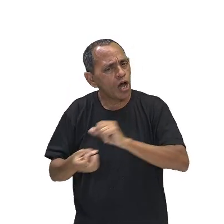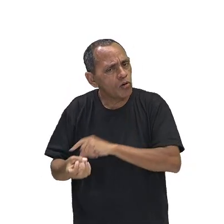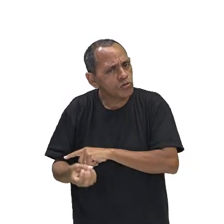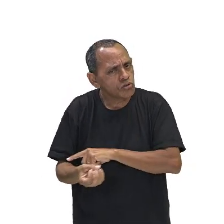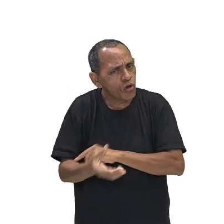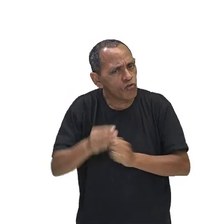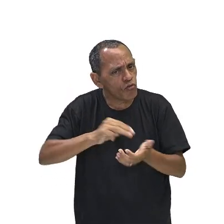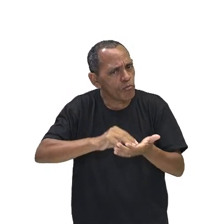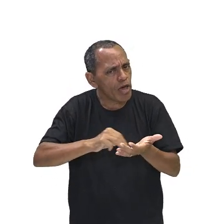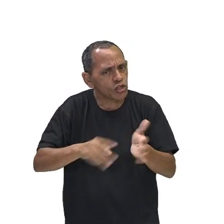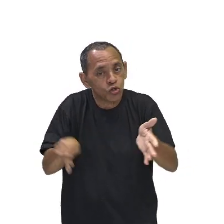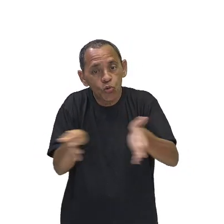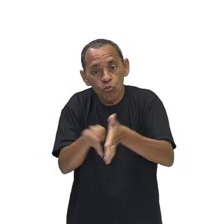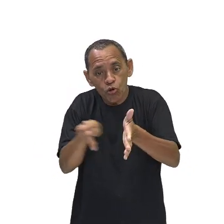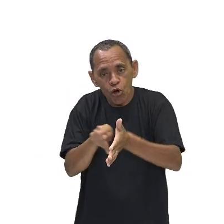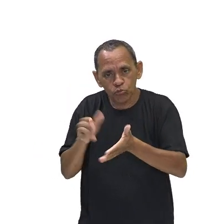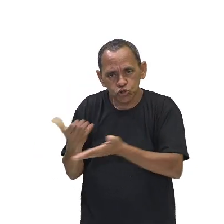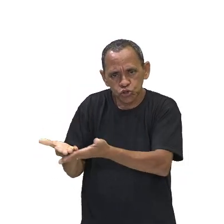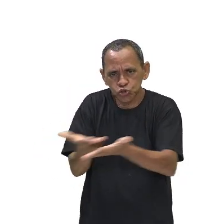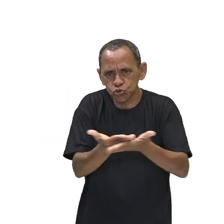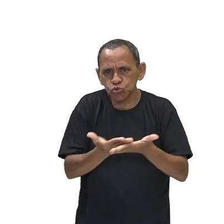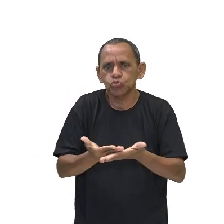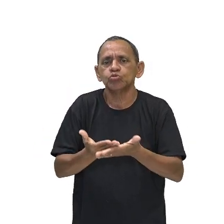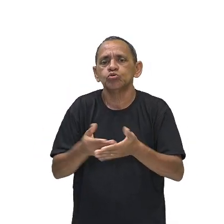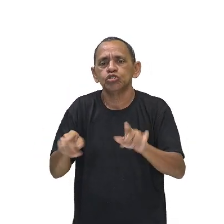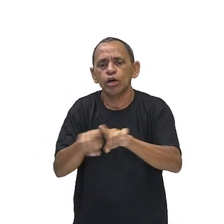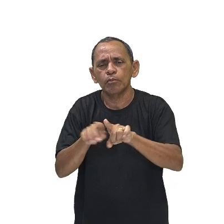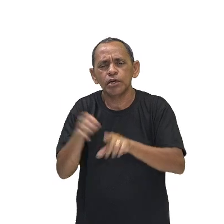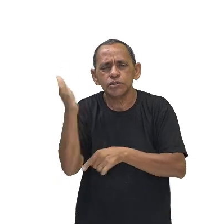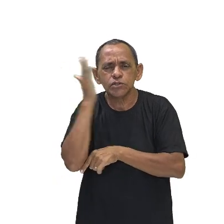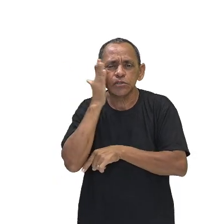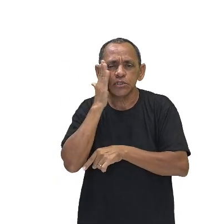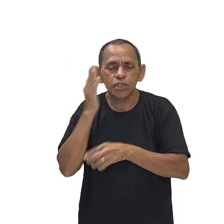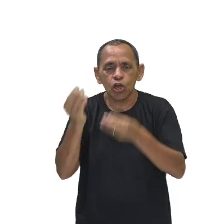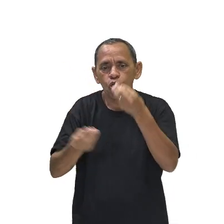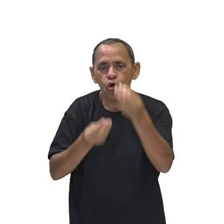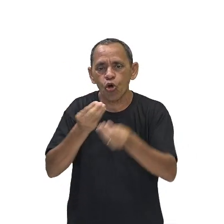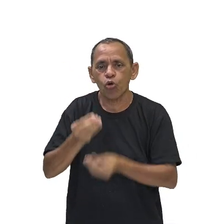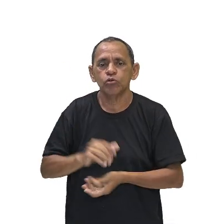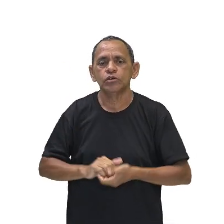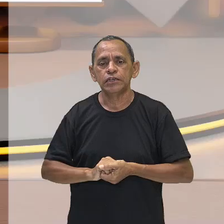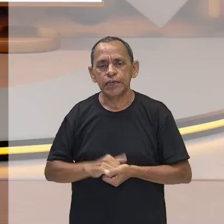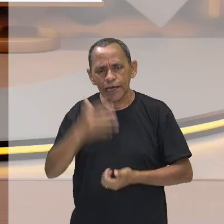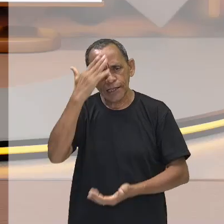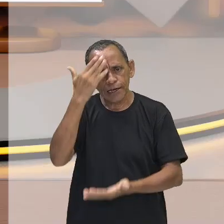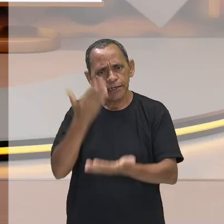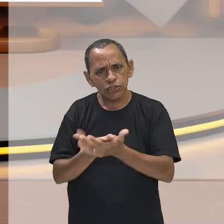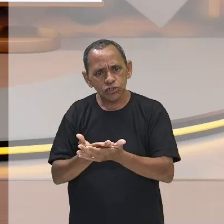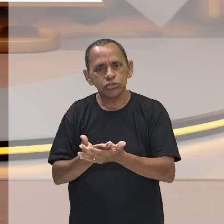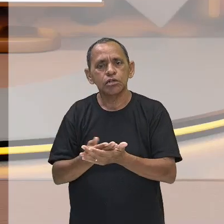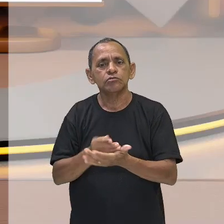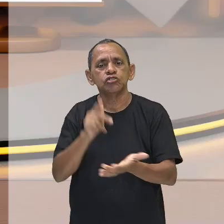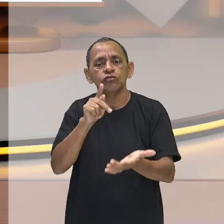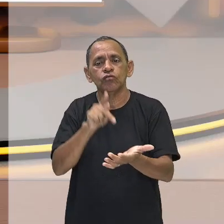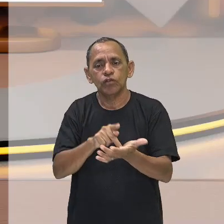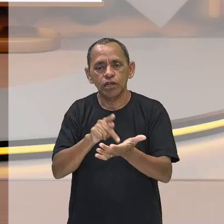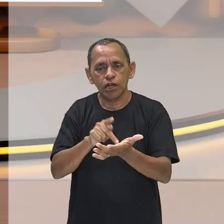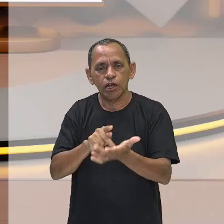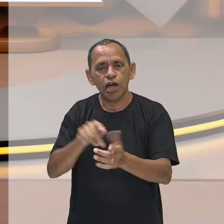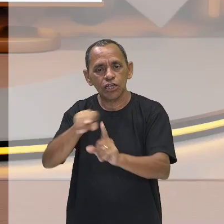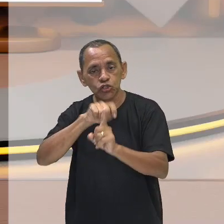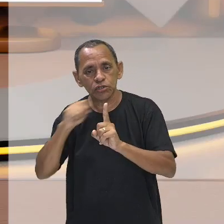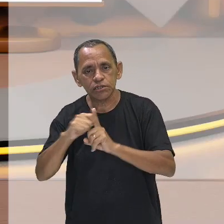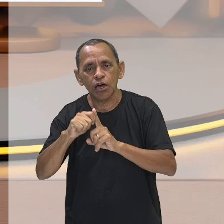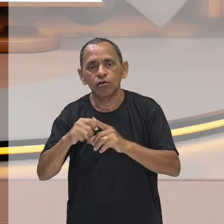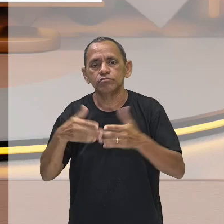próprio de estudo e de entender a realidade social. E aí nós vamos ver, então ele